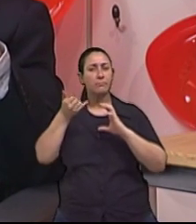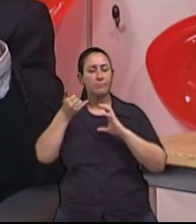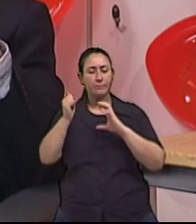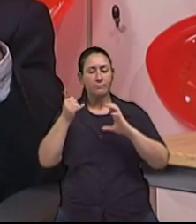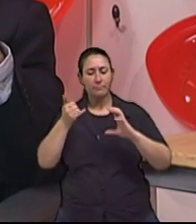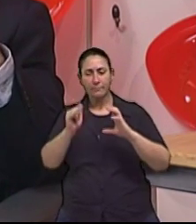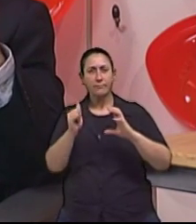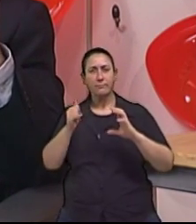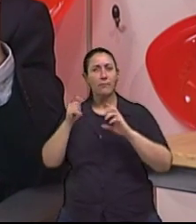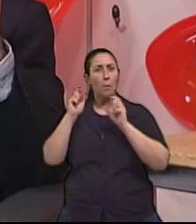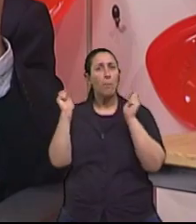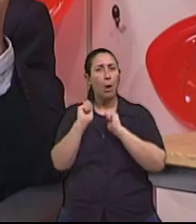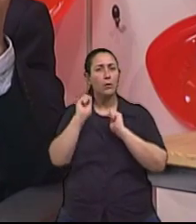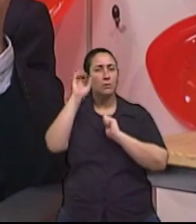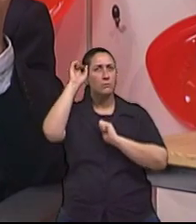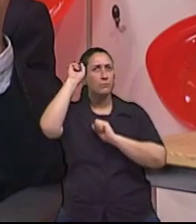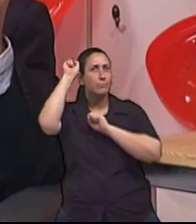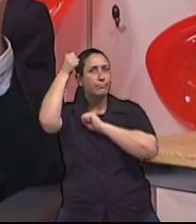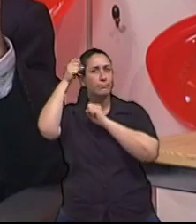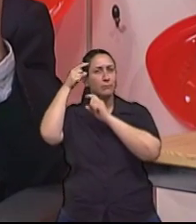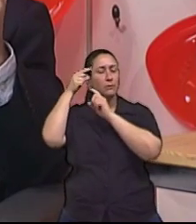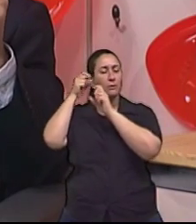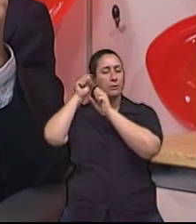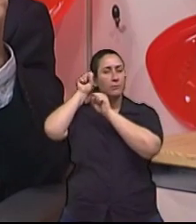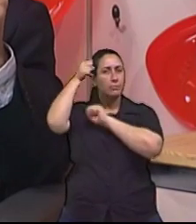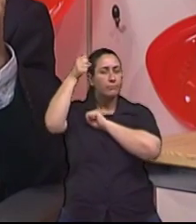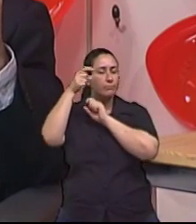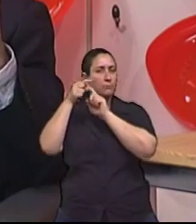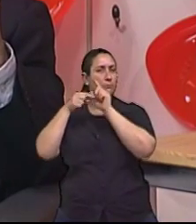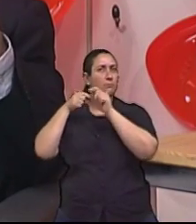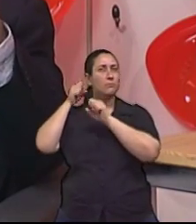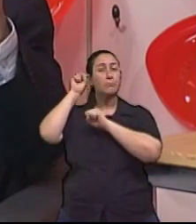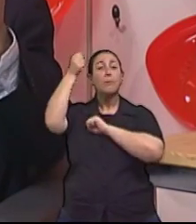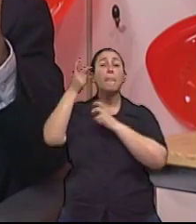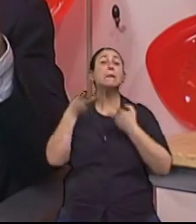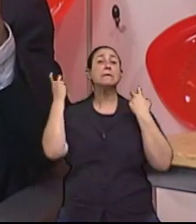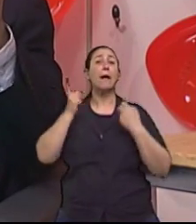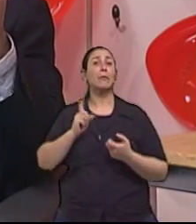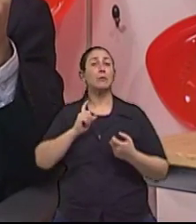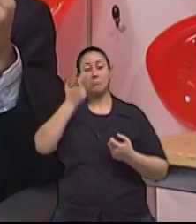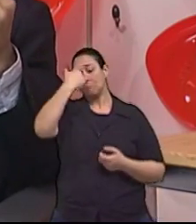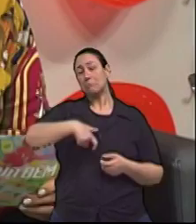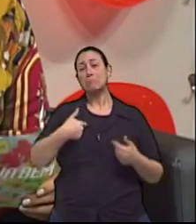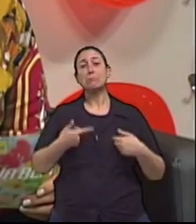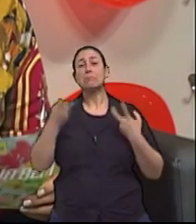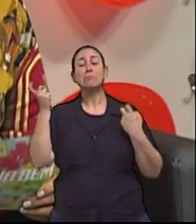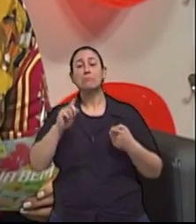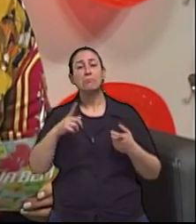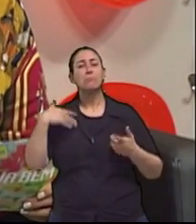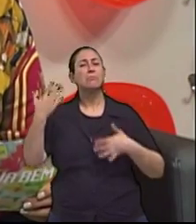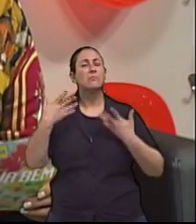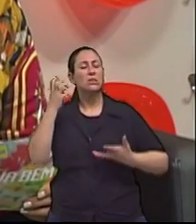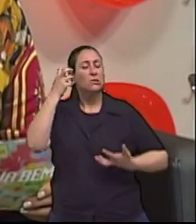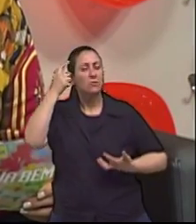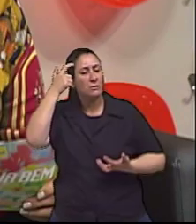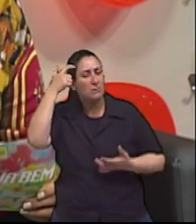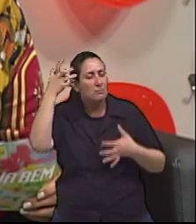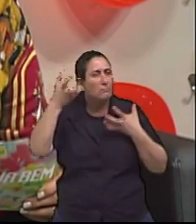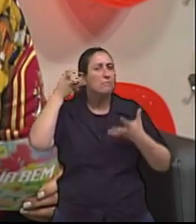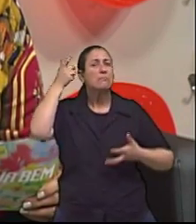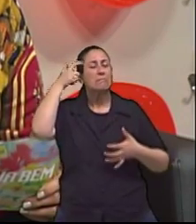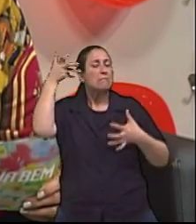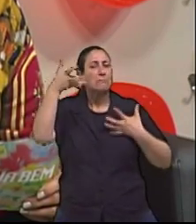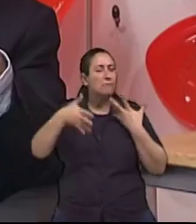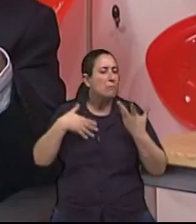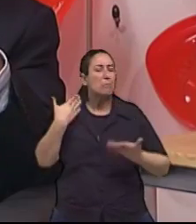progressivamente, esse efeito individual de cada uma dessas lesões não vai sendo percebido. Mas, à medida que elas vão se confluindo, se juntando